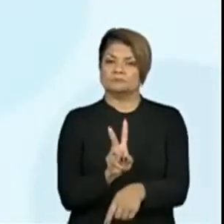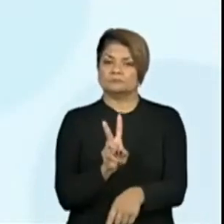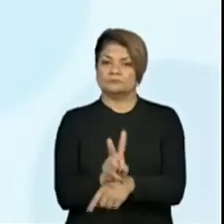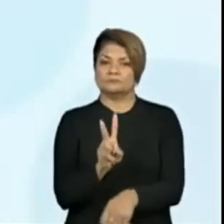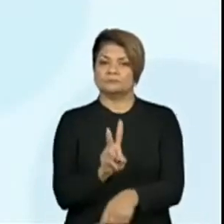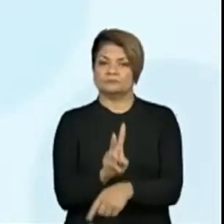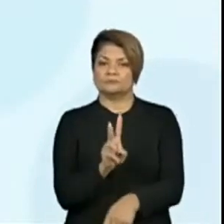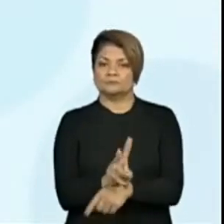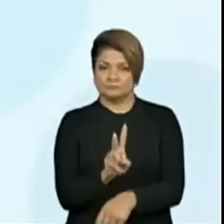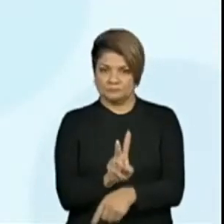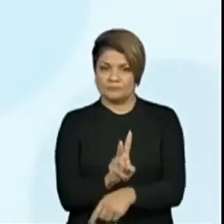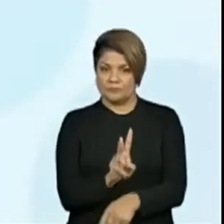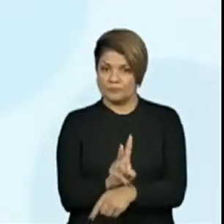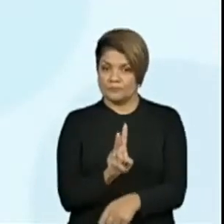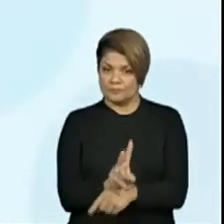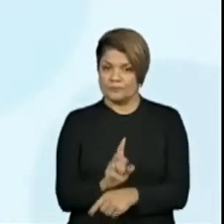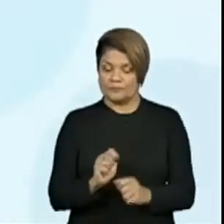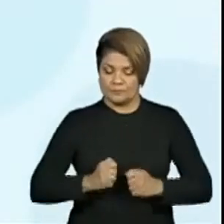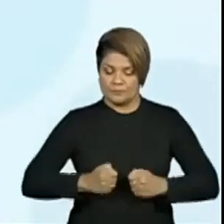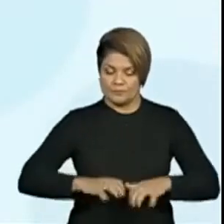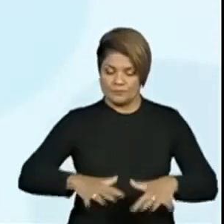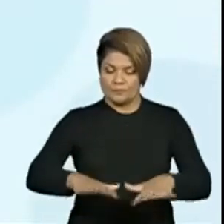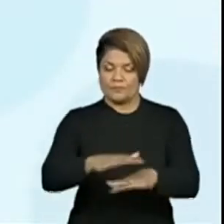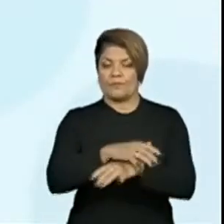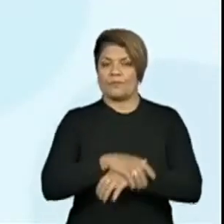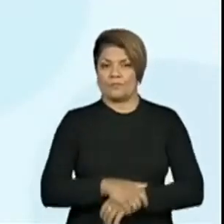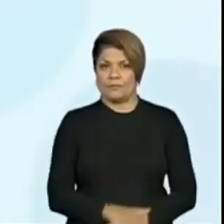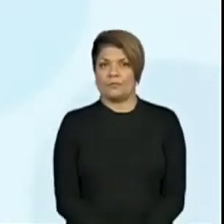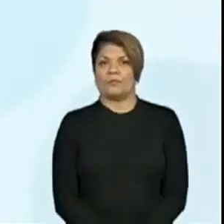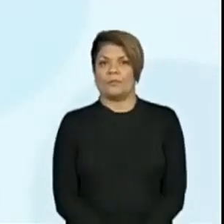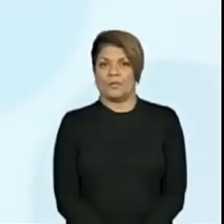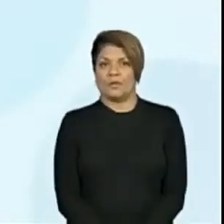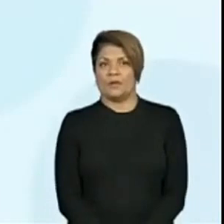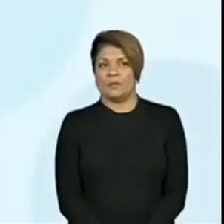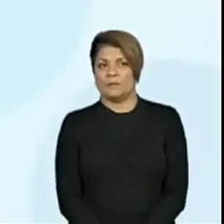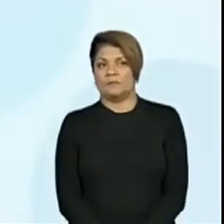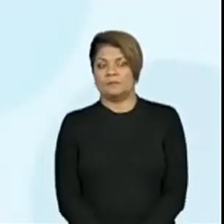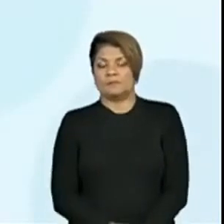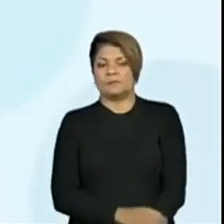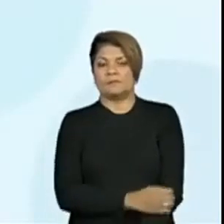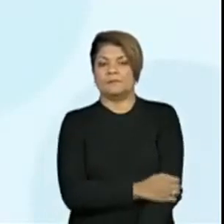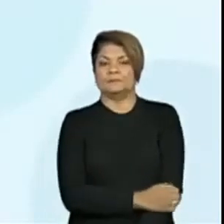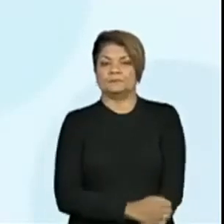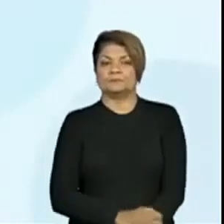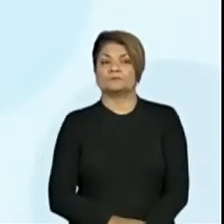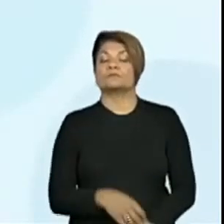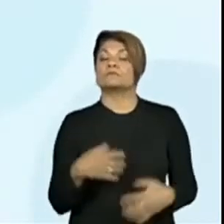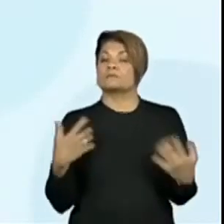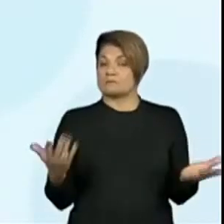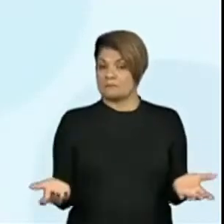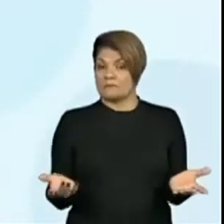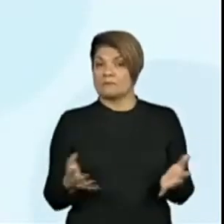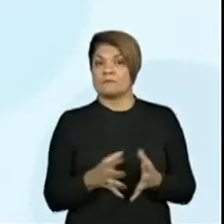Ele era o guardião. O lago. Vou pôr o lago só para resumir que é mais fácil. Ou seja, vou colocar o escrever aqui embaixo entre